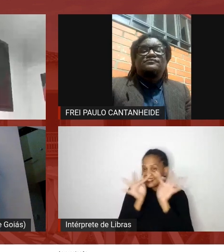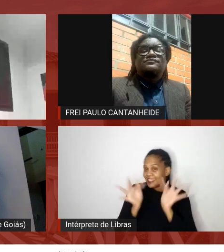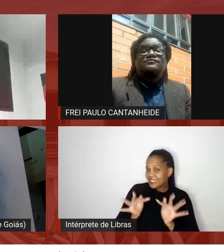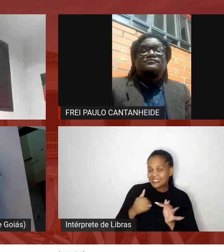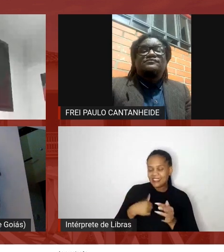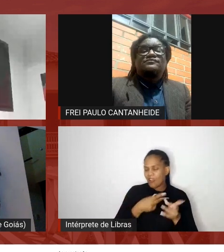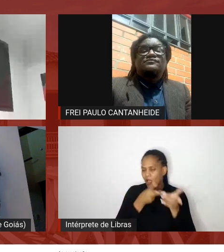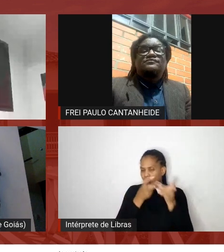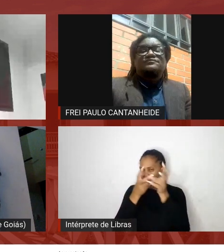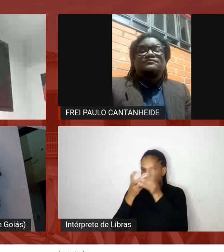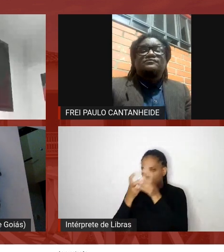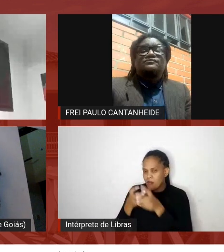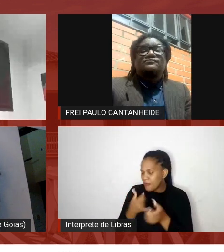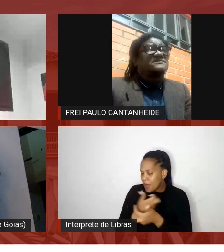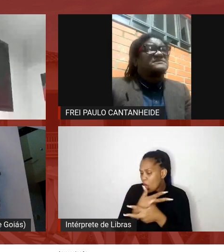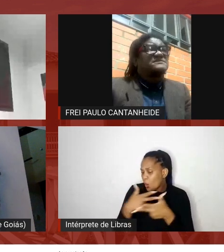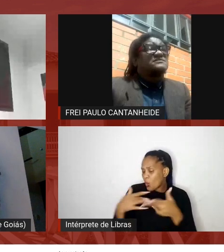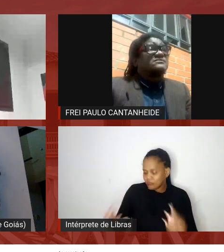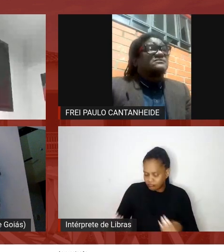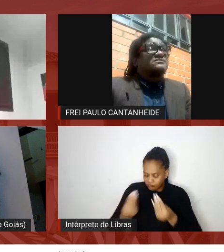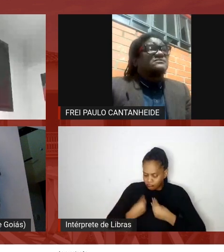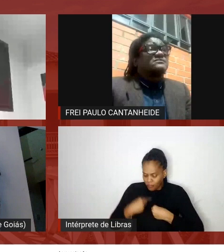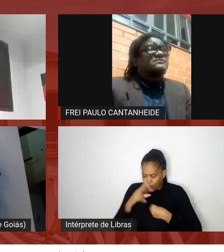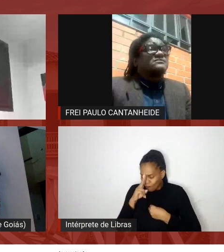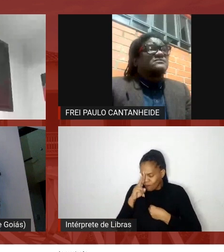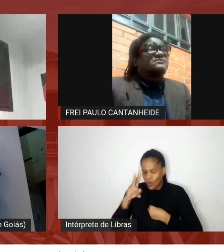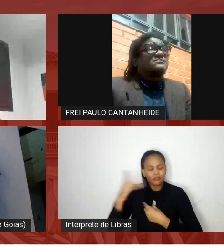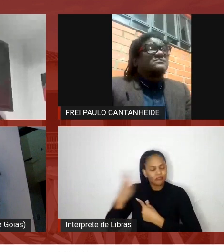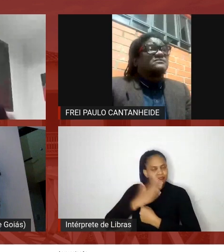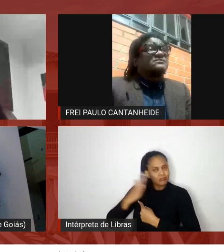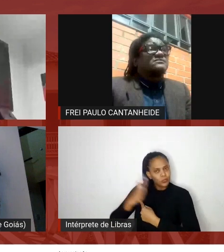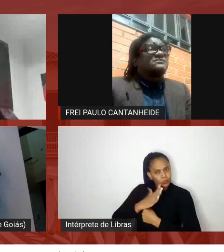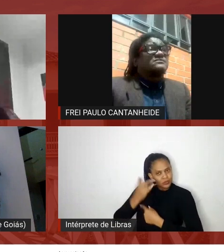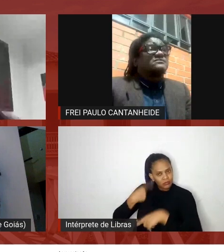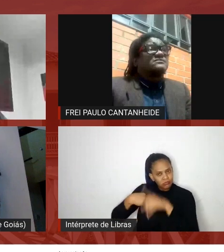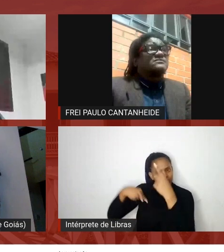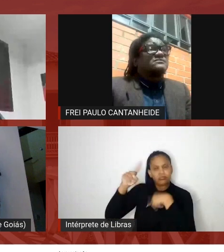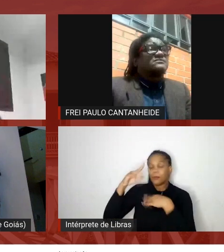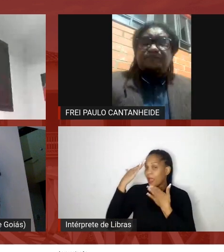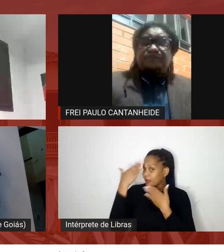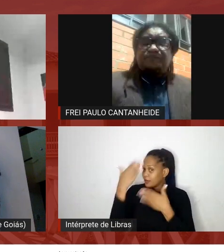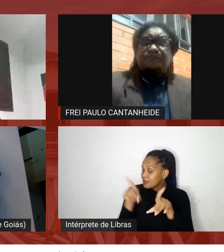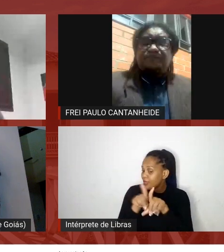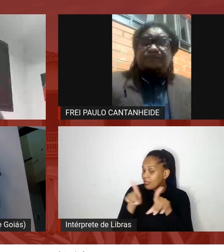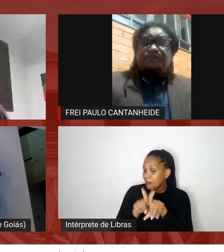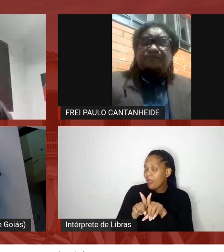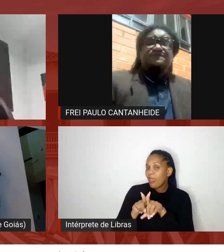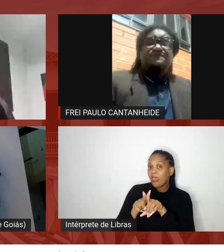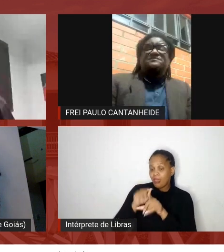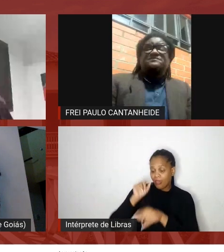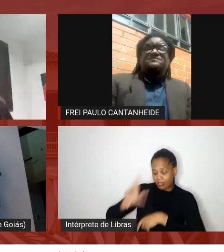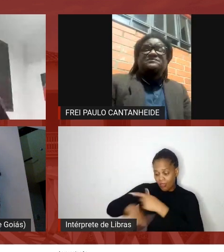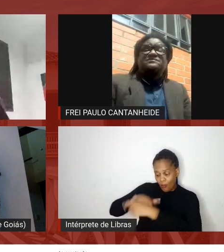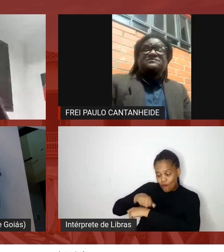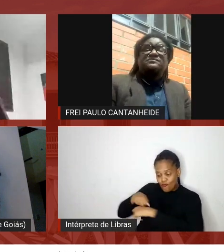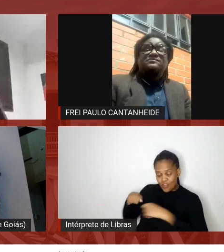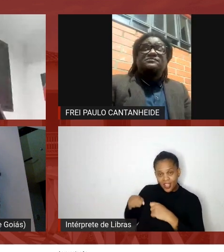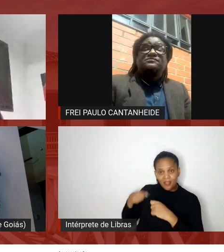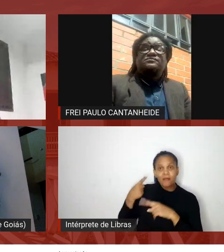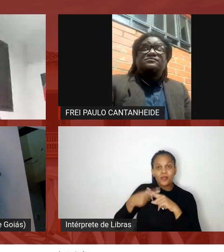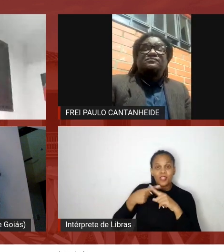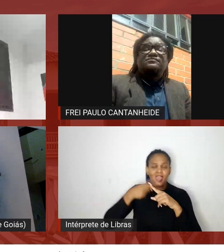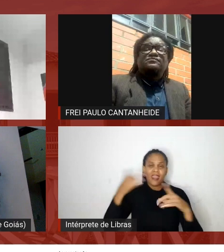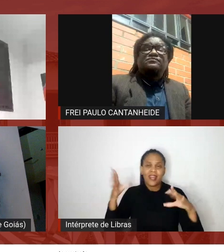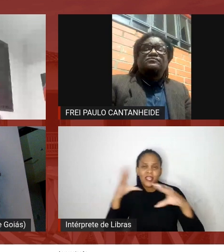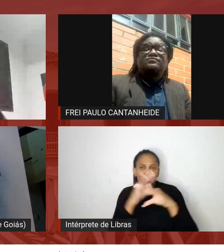que vai fortalecendo mais vai ajudando mais e agradecer também ao Frei Paulo por ter resumido a minha fala porque muitas